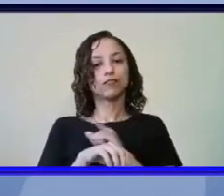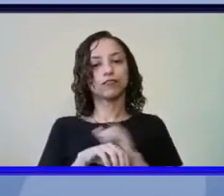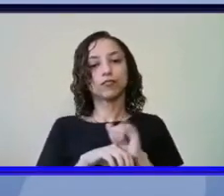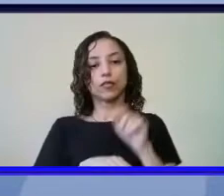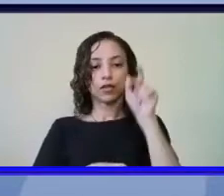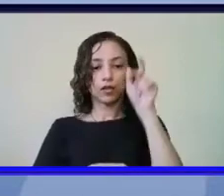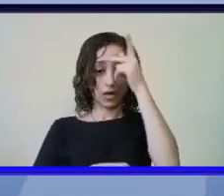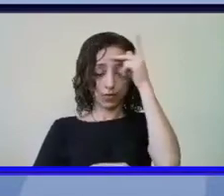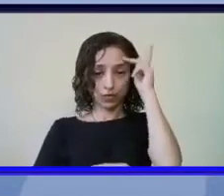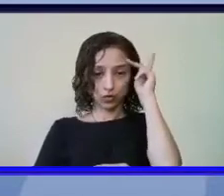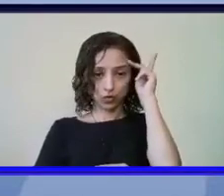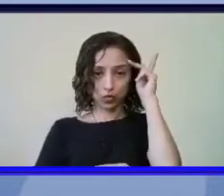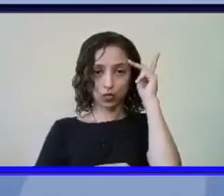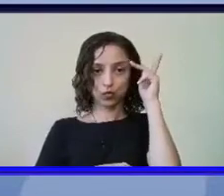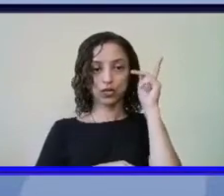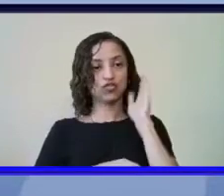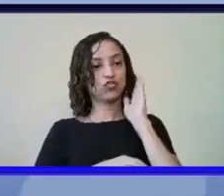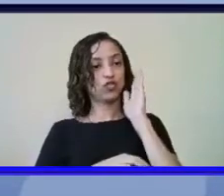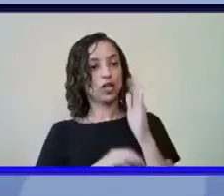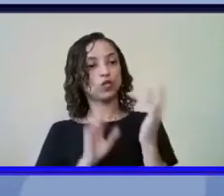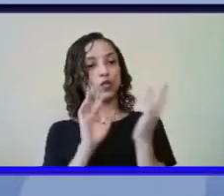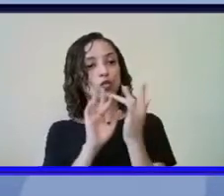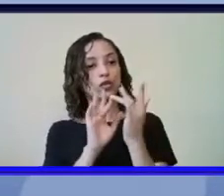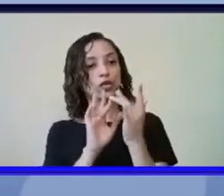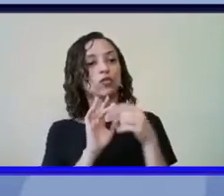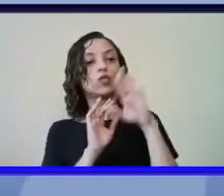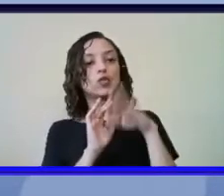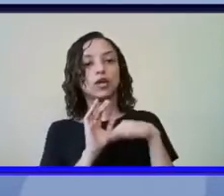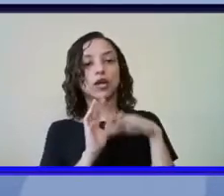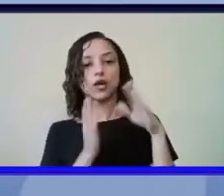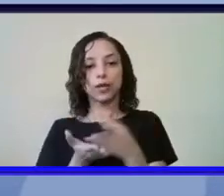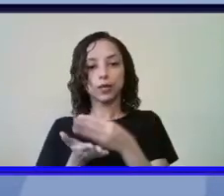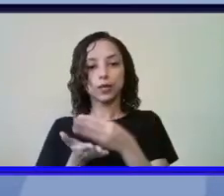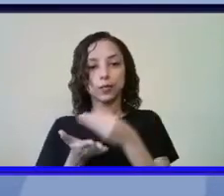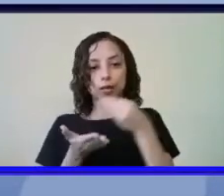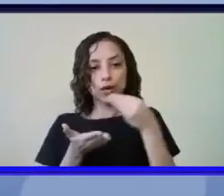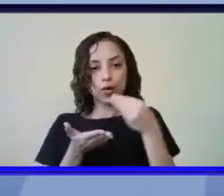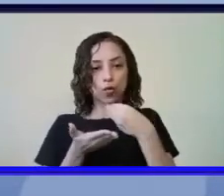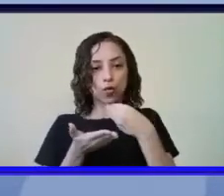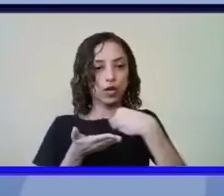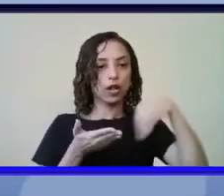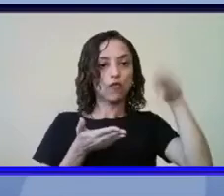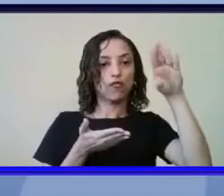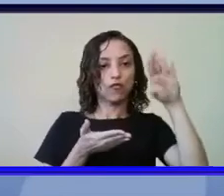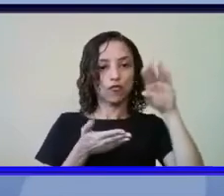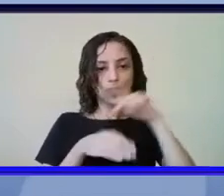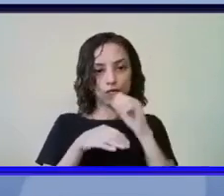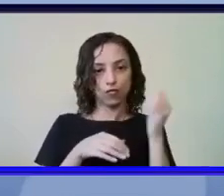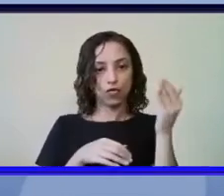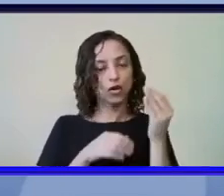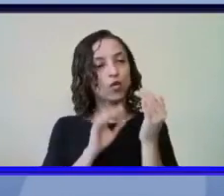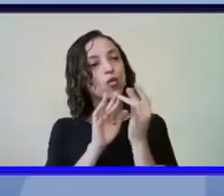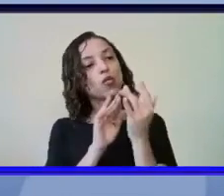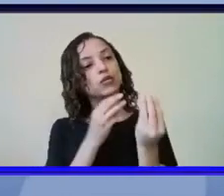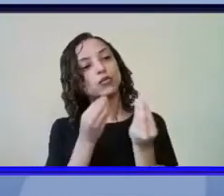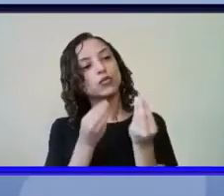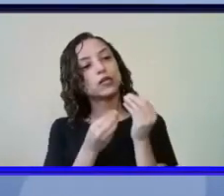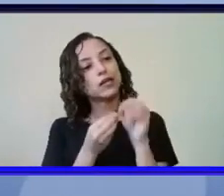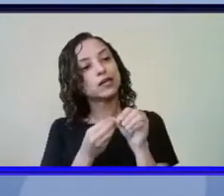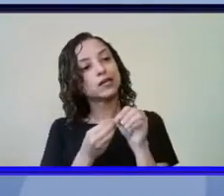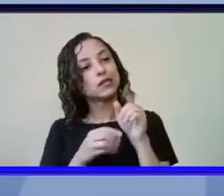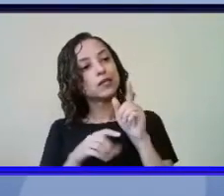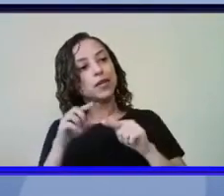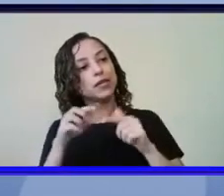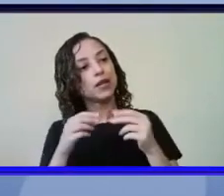diretamente com os envolvidos que levaram o material para o exterior para que se esse material foi